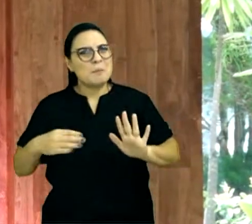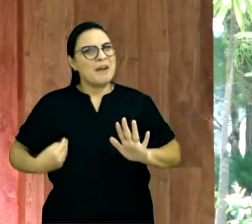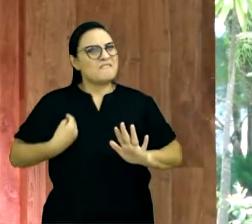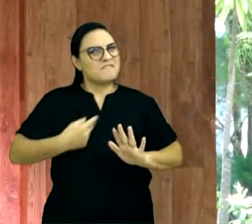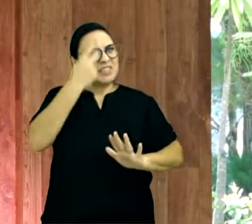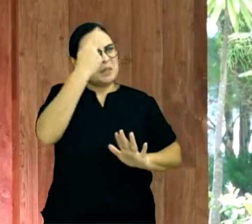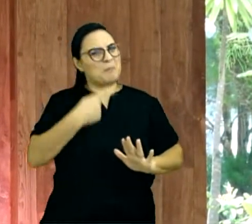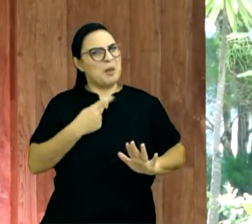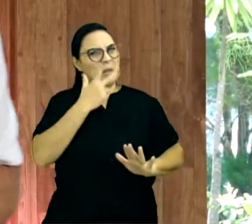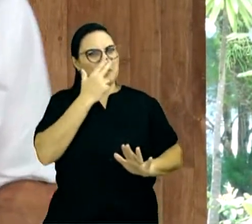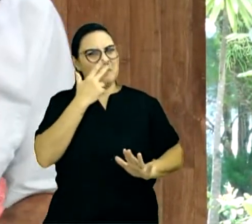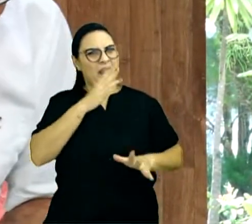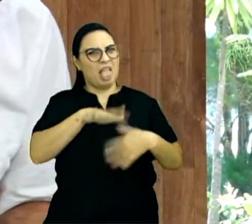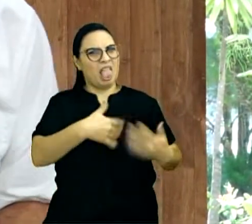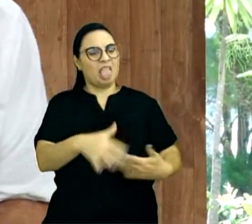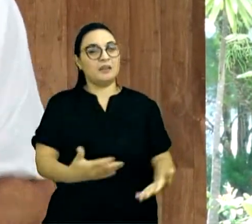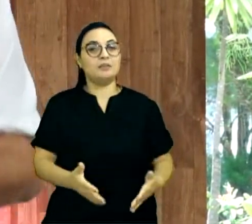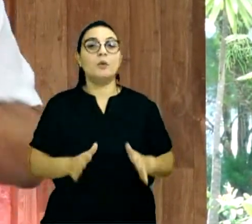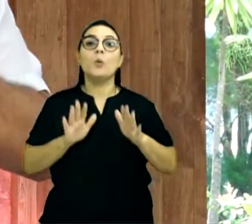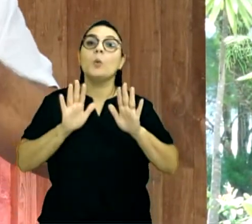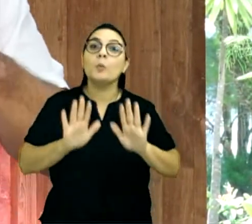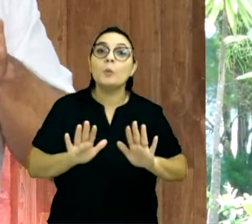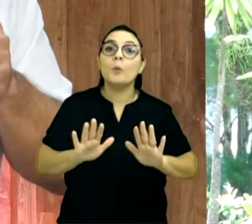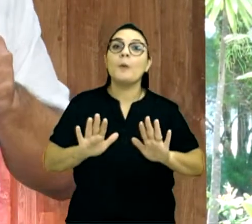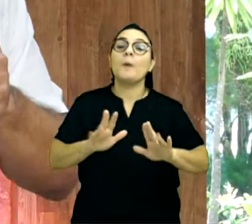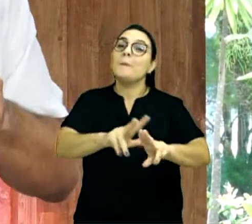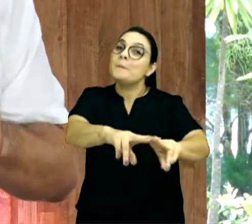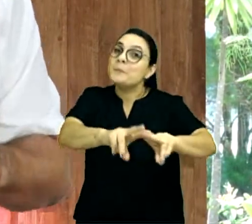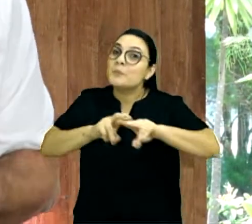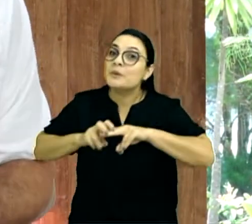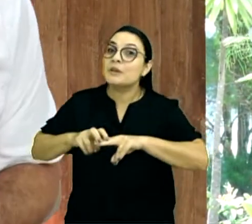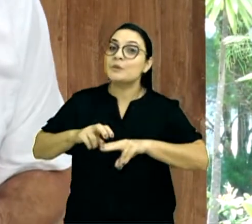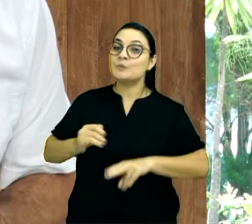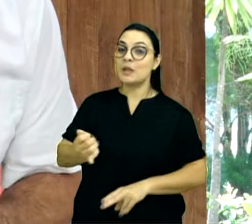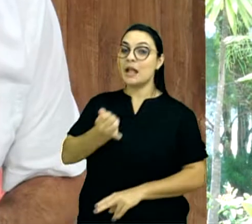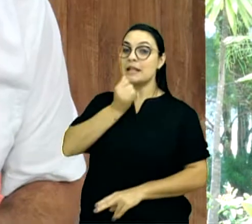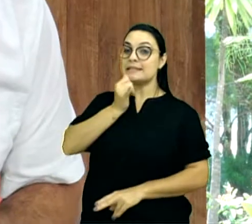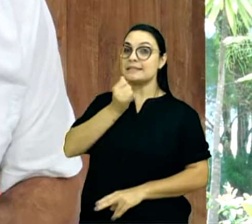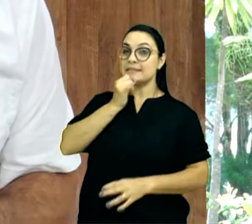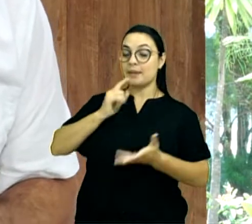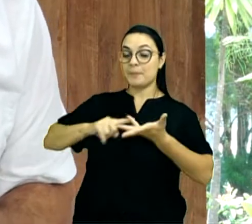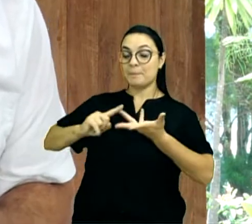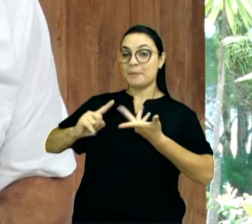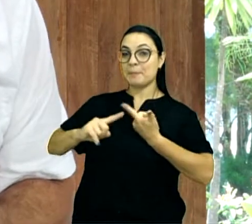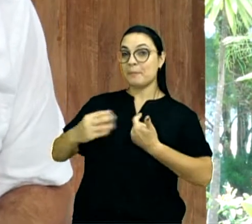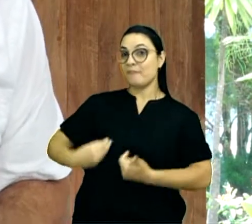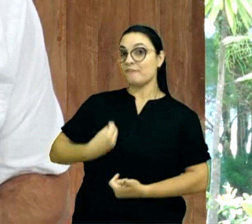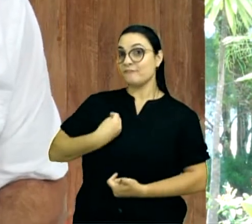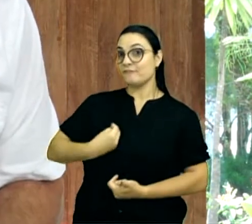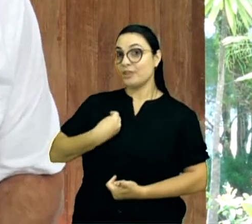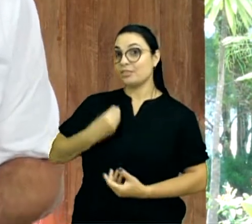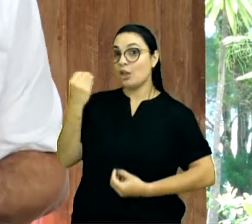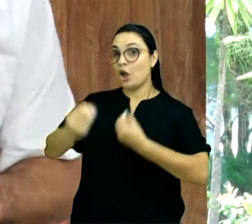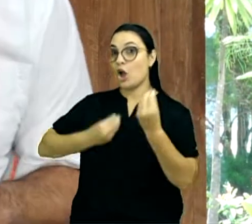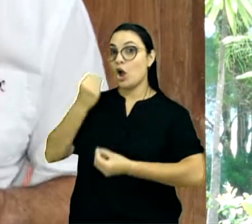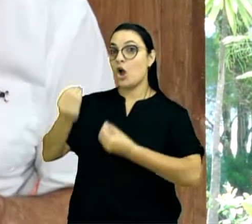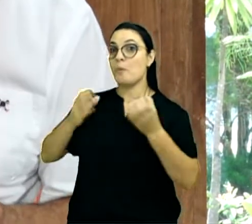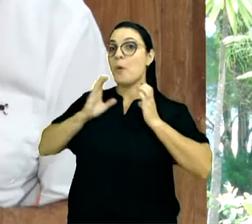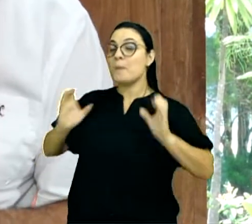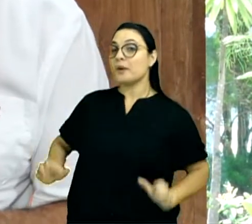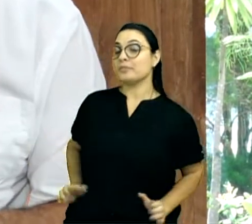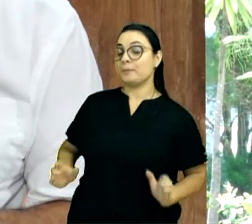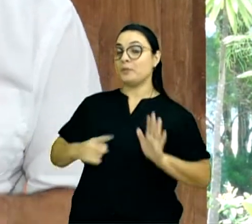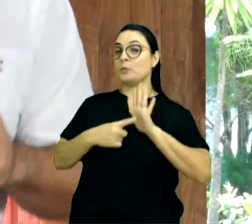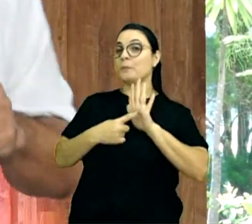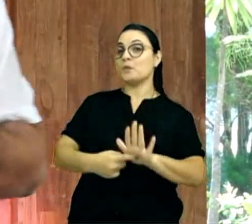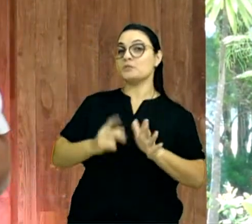testemunhar, meu irmão, a nossa vida, como servo, tem que ser de testemunhar, e testemunhar com a vida, porque quando eu dou um bom